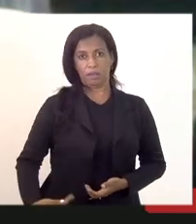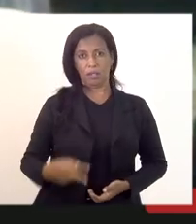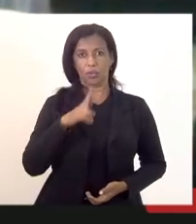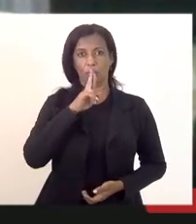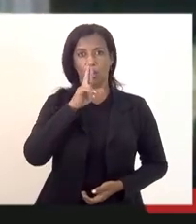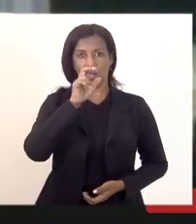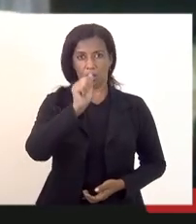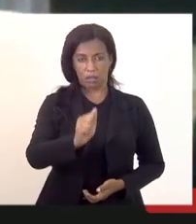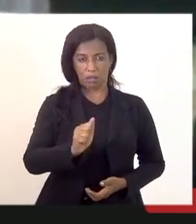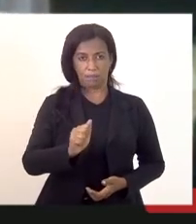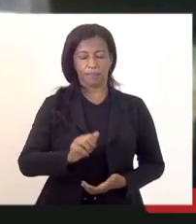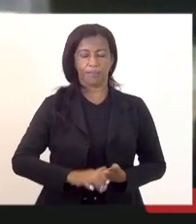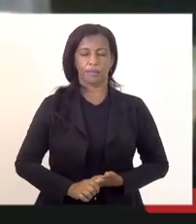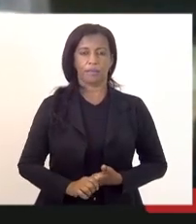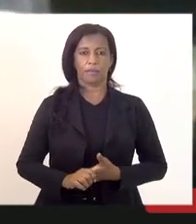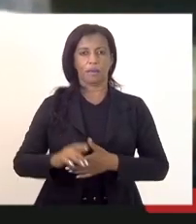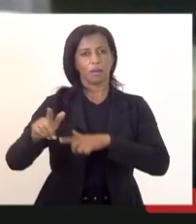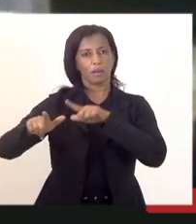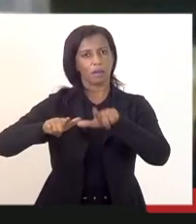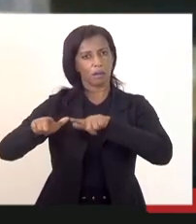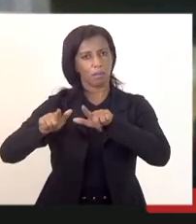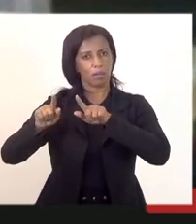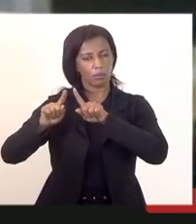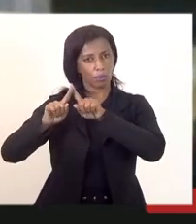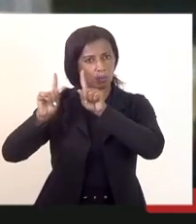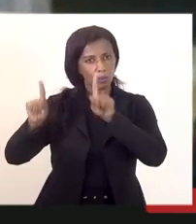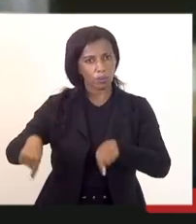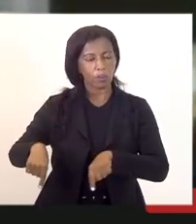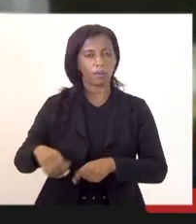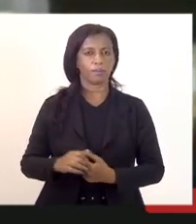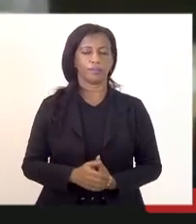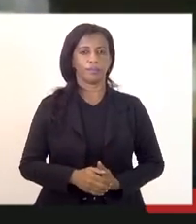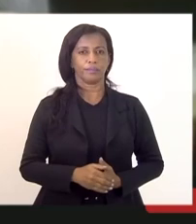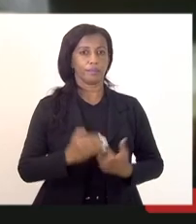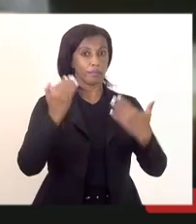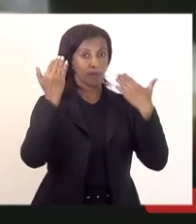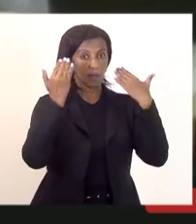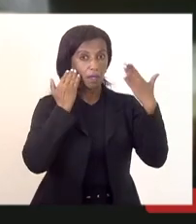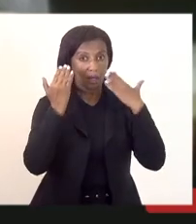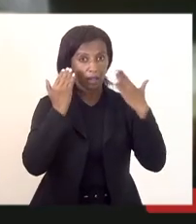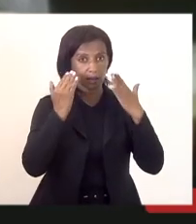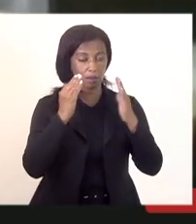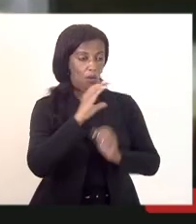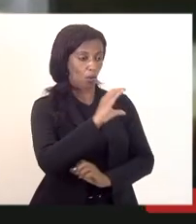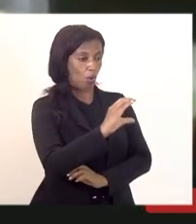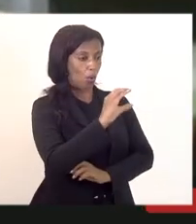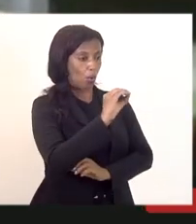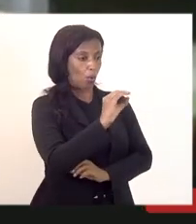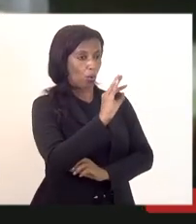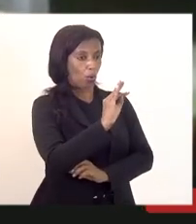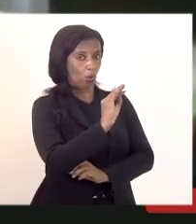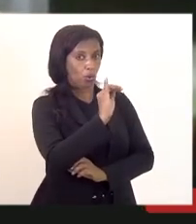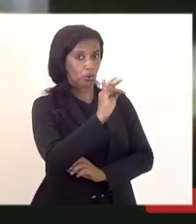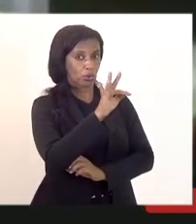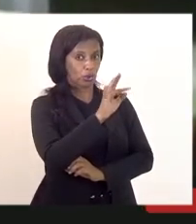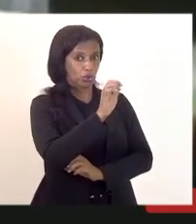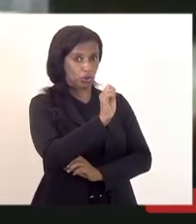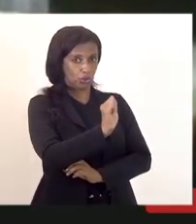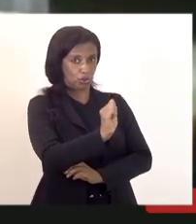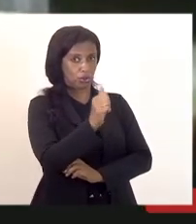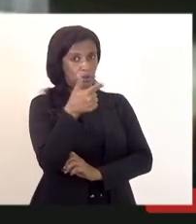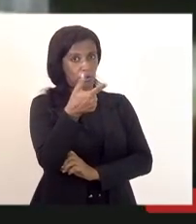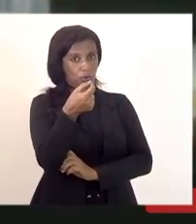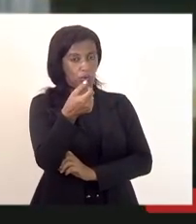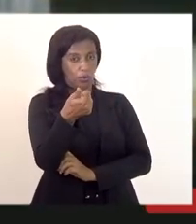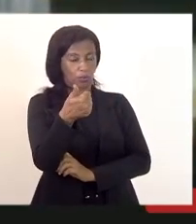servidores públicos em relação aos cotistas do concurso de 2015 todos